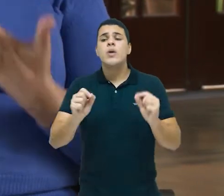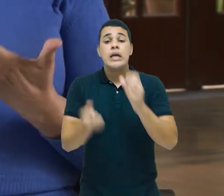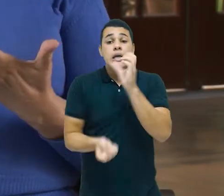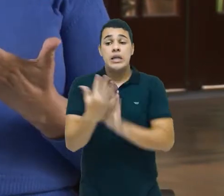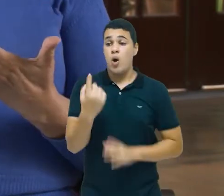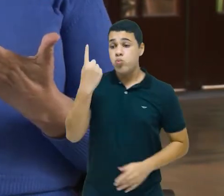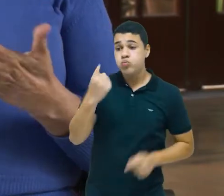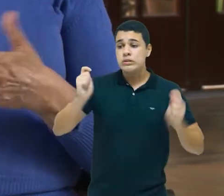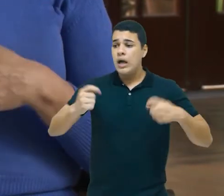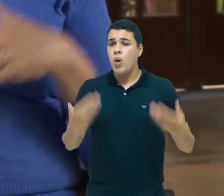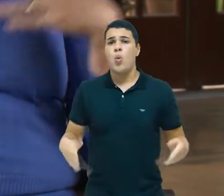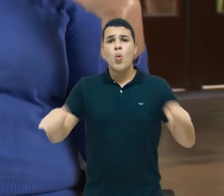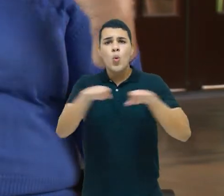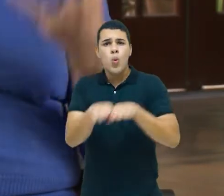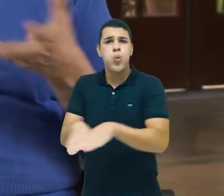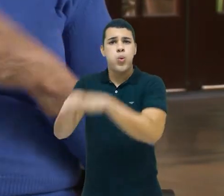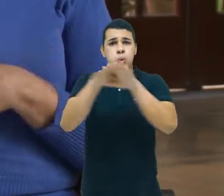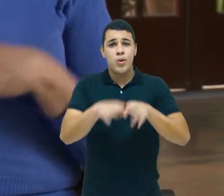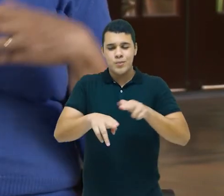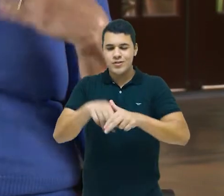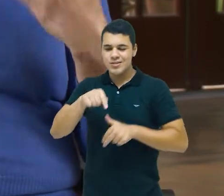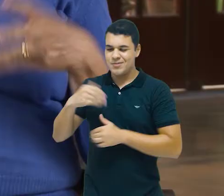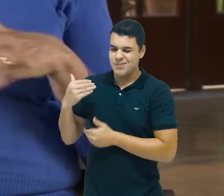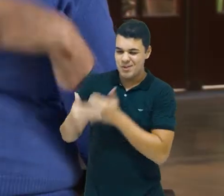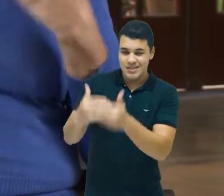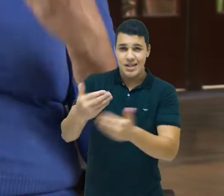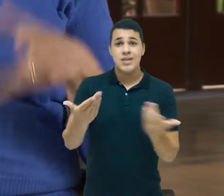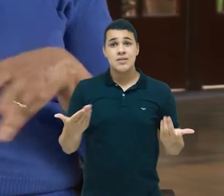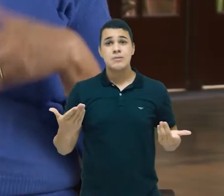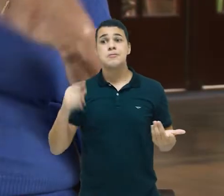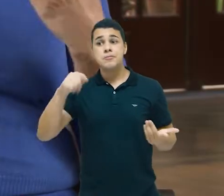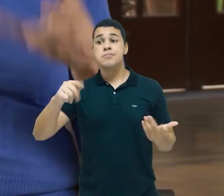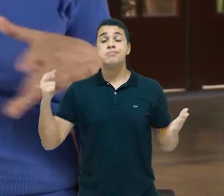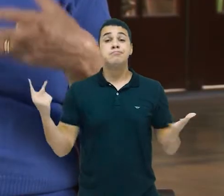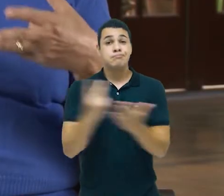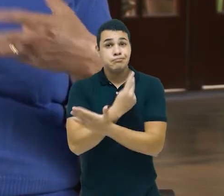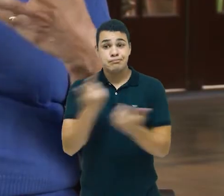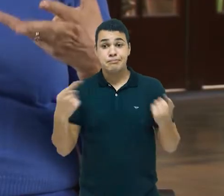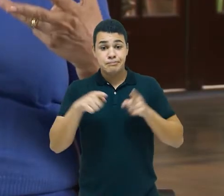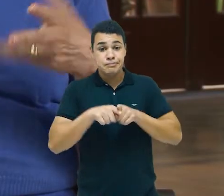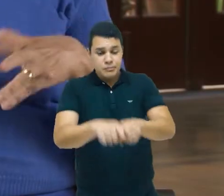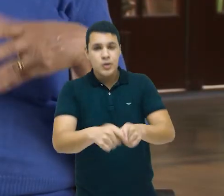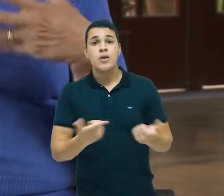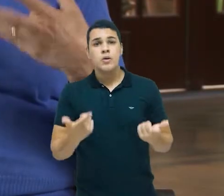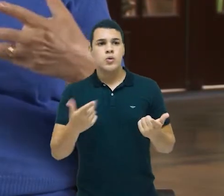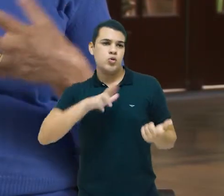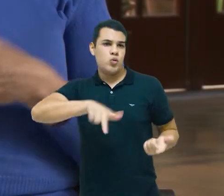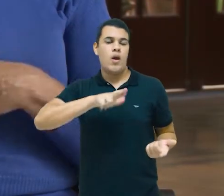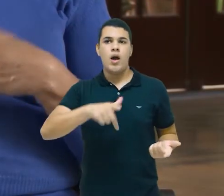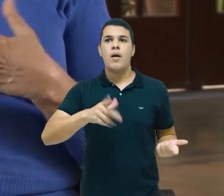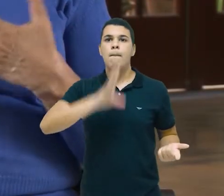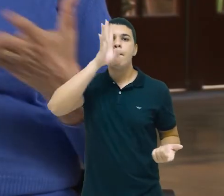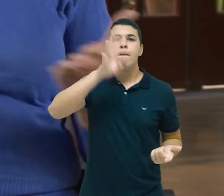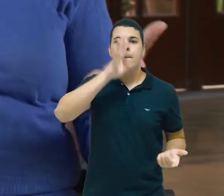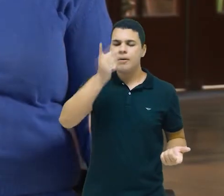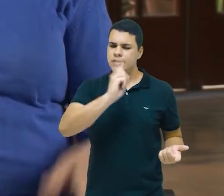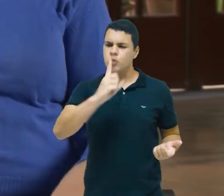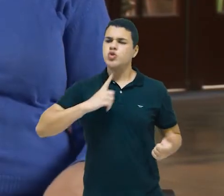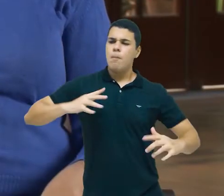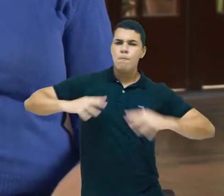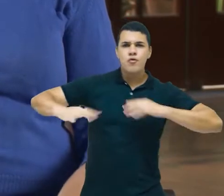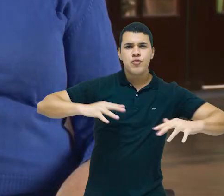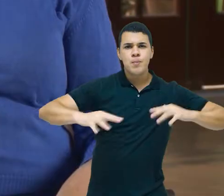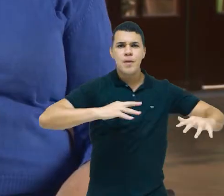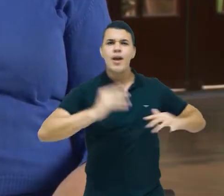Esse processo, enfim, coincidiu, não à toa, claro, havia todo um movimento de